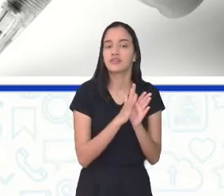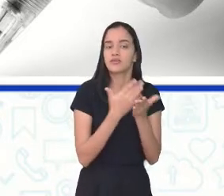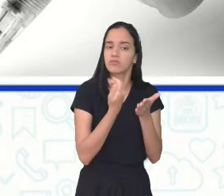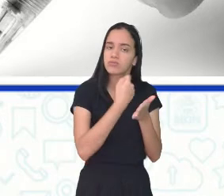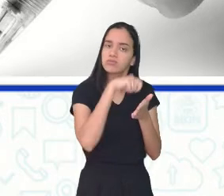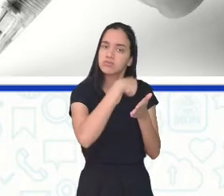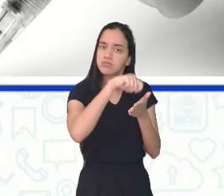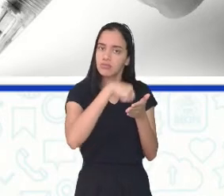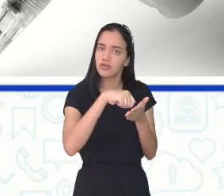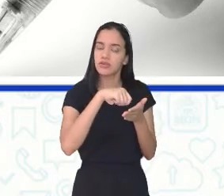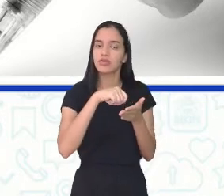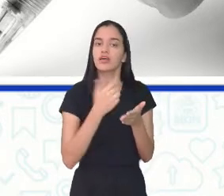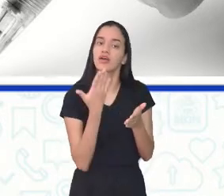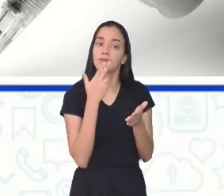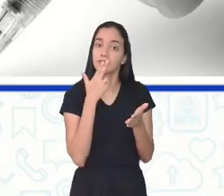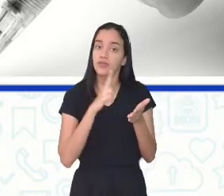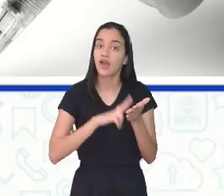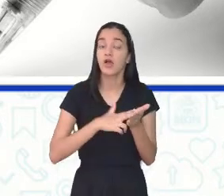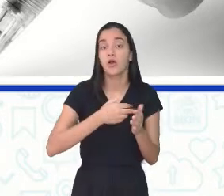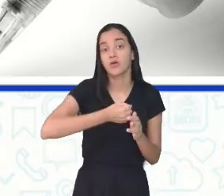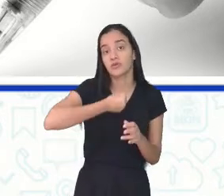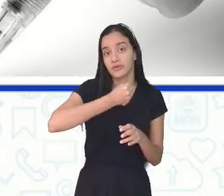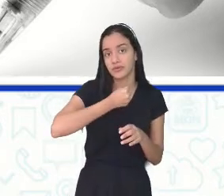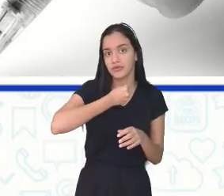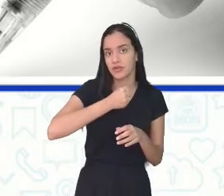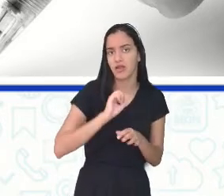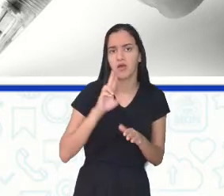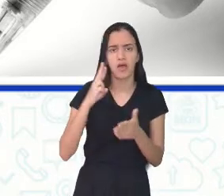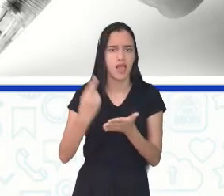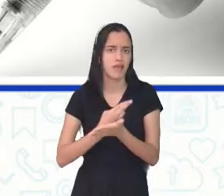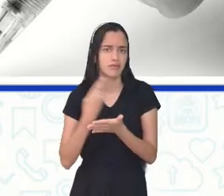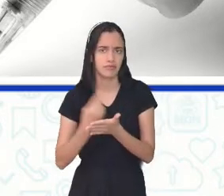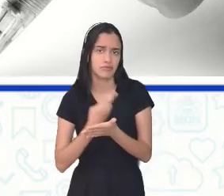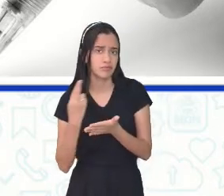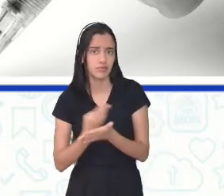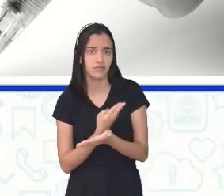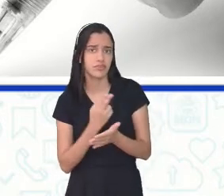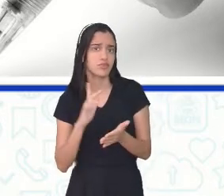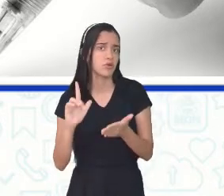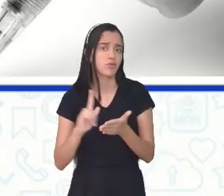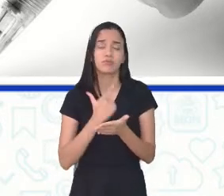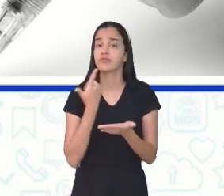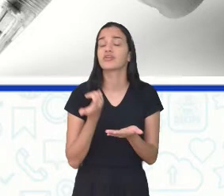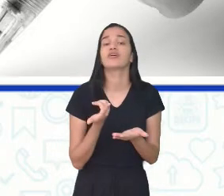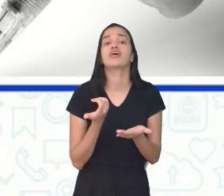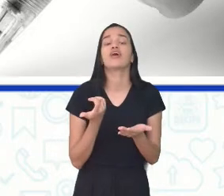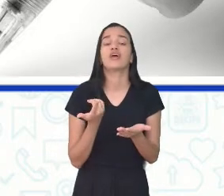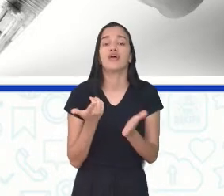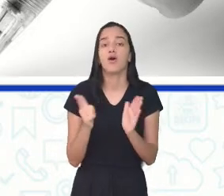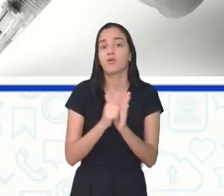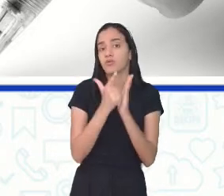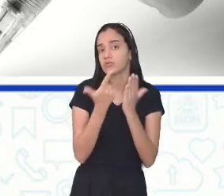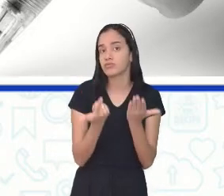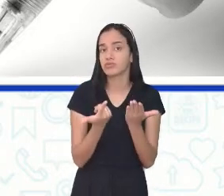o órgão jornalístico, seja a revista, seja o jornal. Eles estão